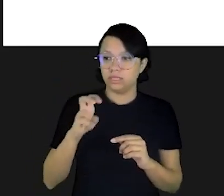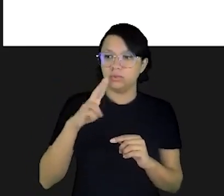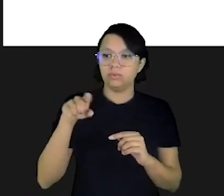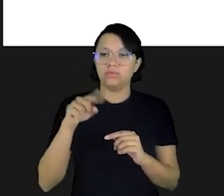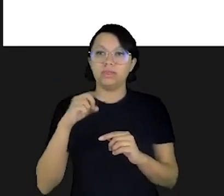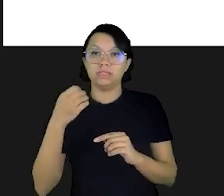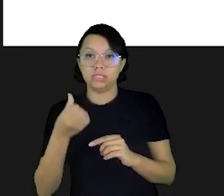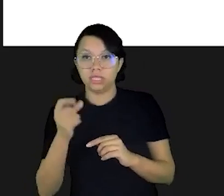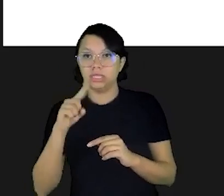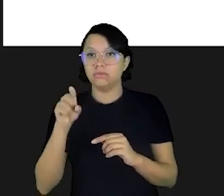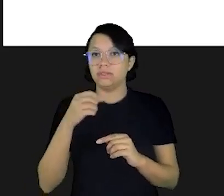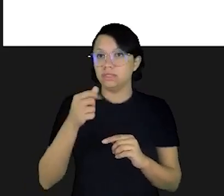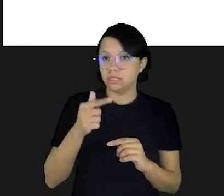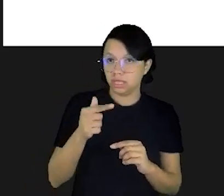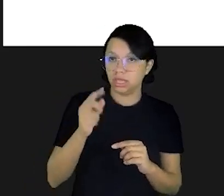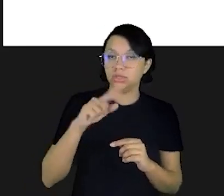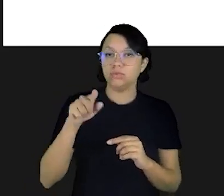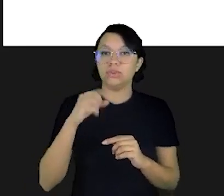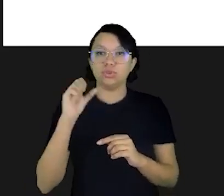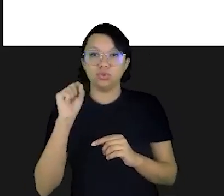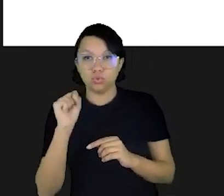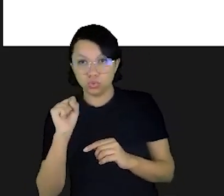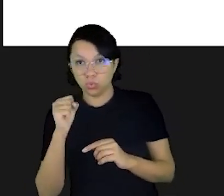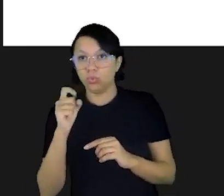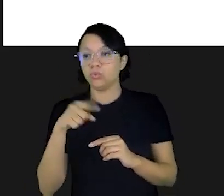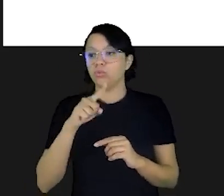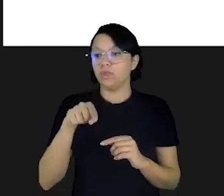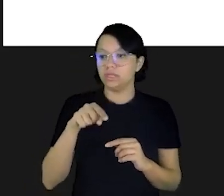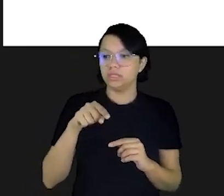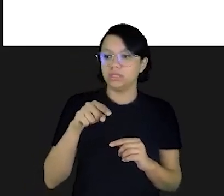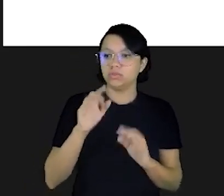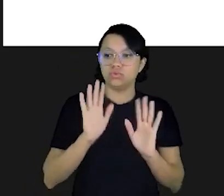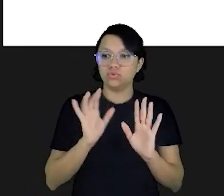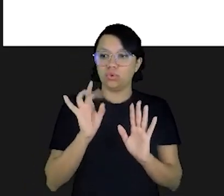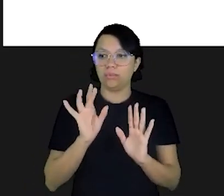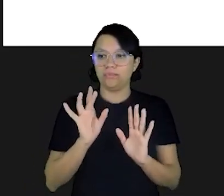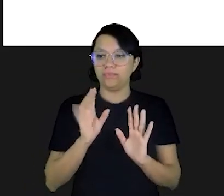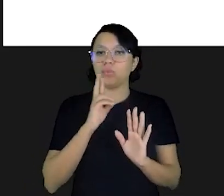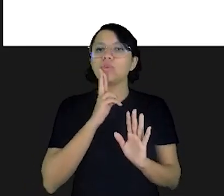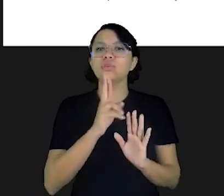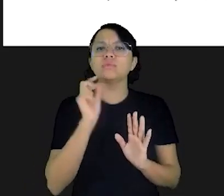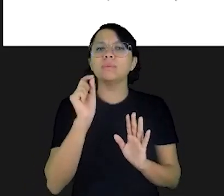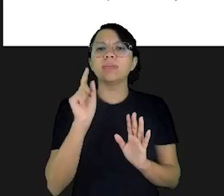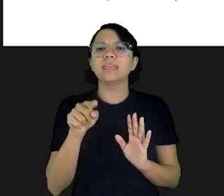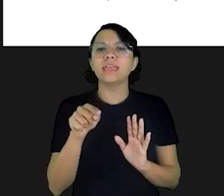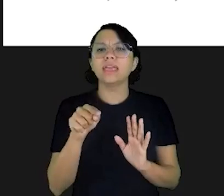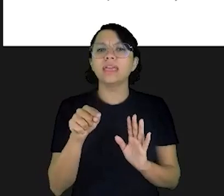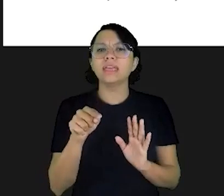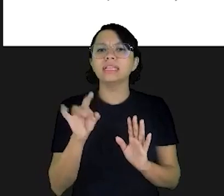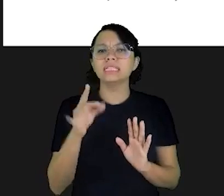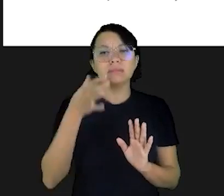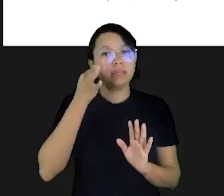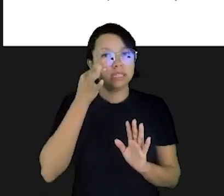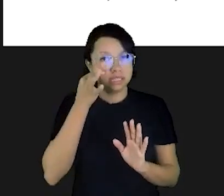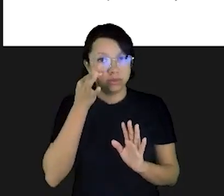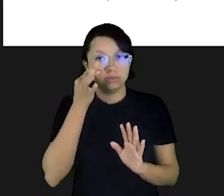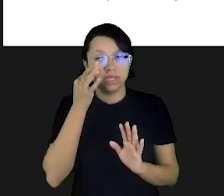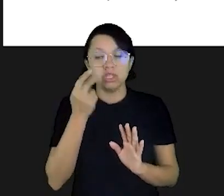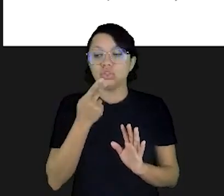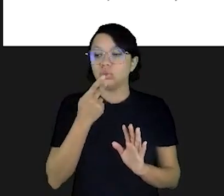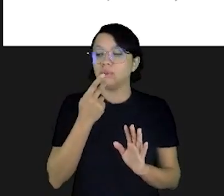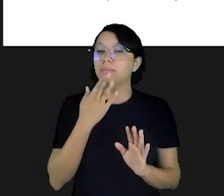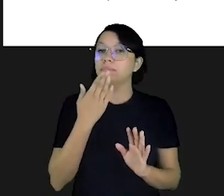Quanto vocês acham que é o resultado dessa conta? Se eu estivesse presencialmente com vocês, eu ia pedir, de fato, que cada um